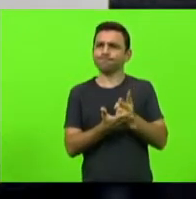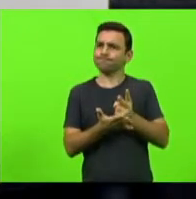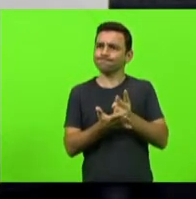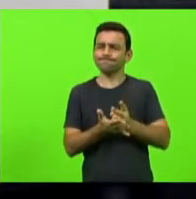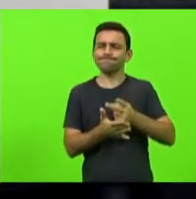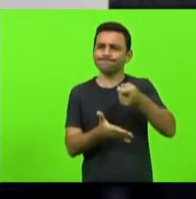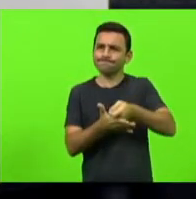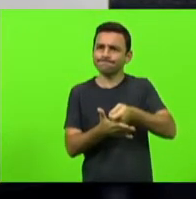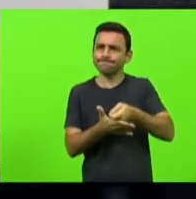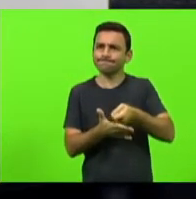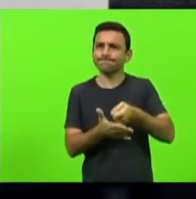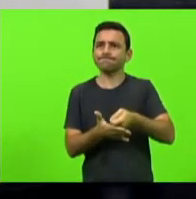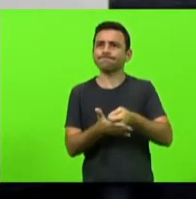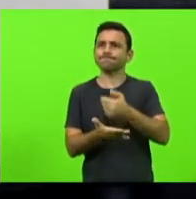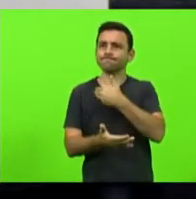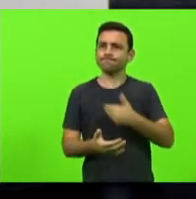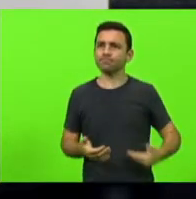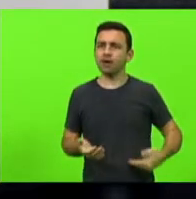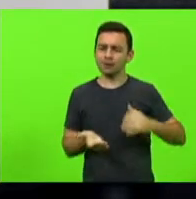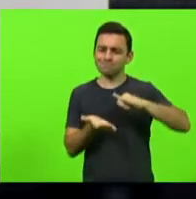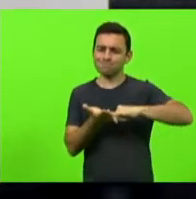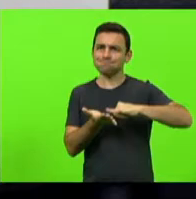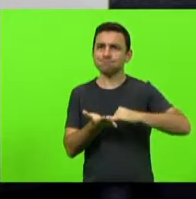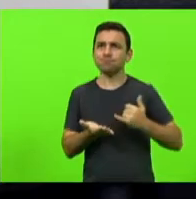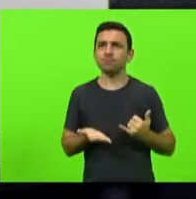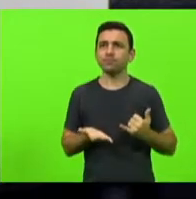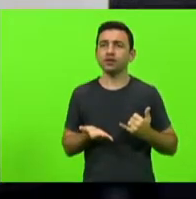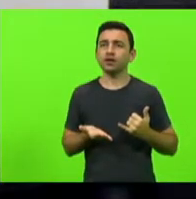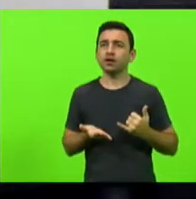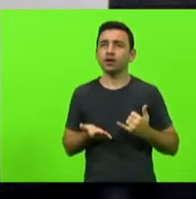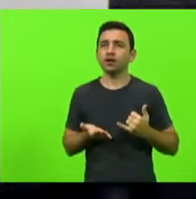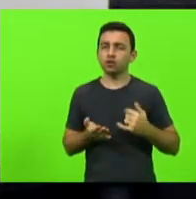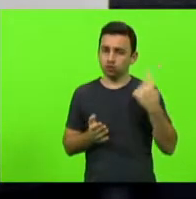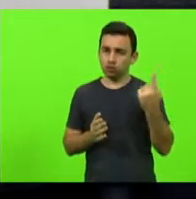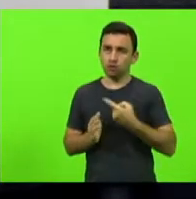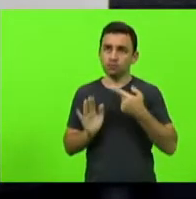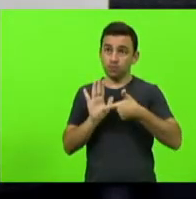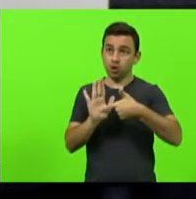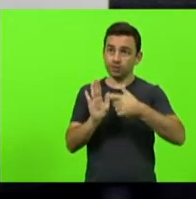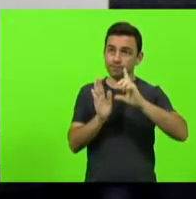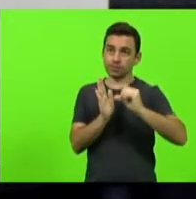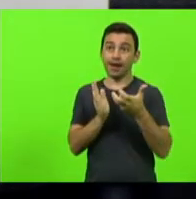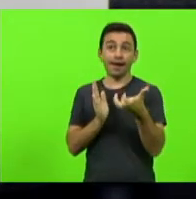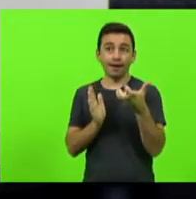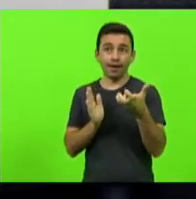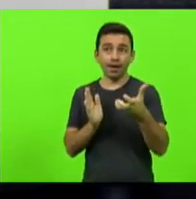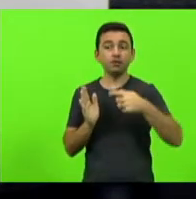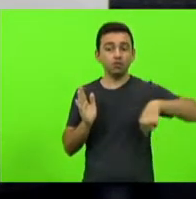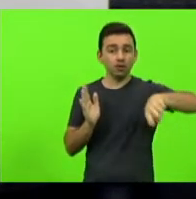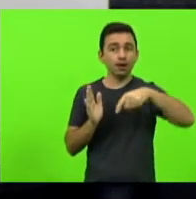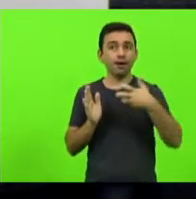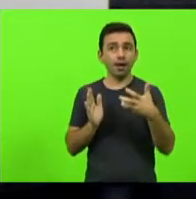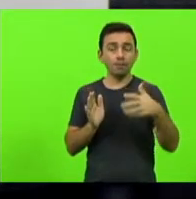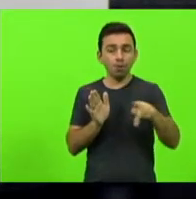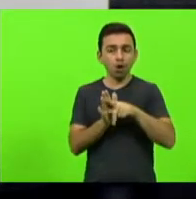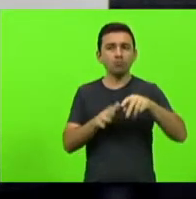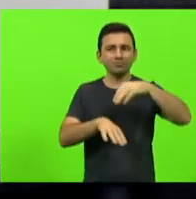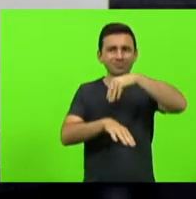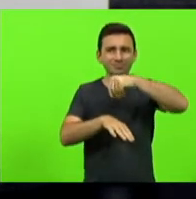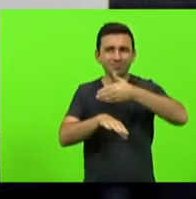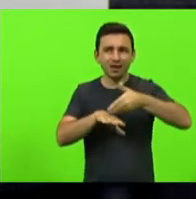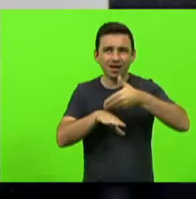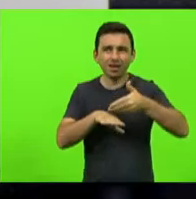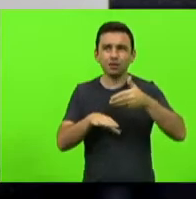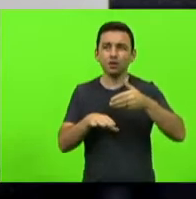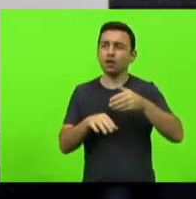a carga tributária que a gente apresenta redução sobre os derivados do trigo vetado pelo